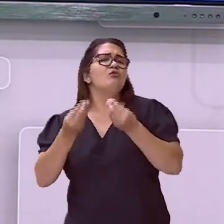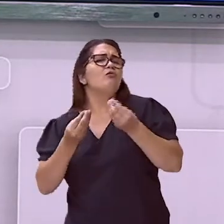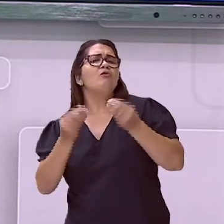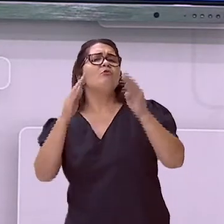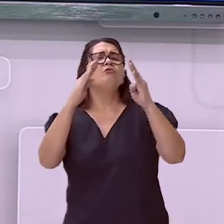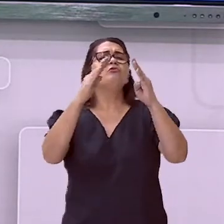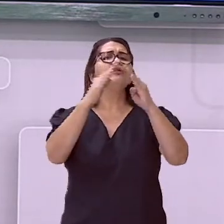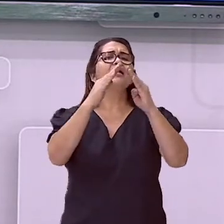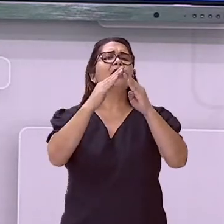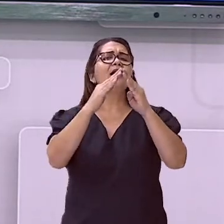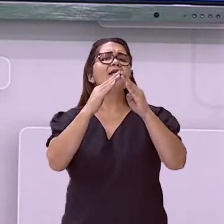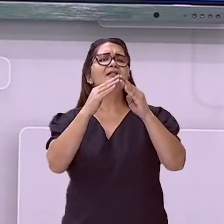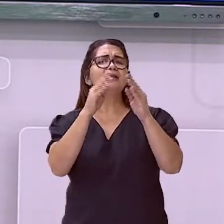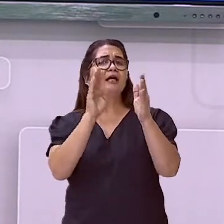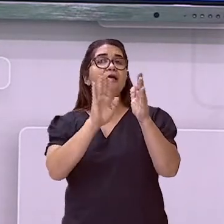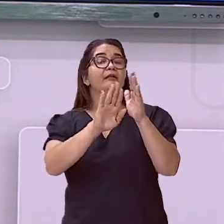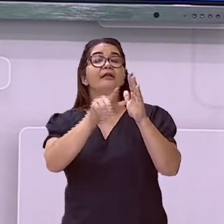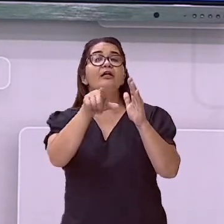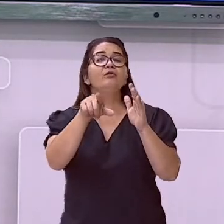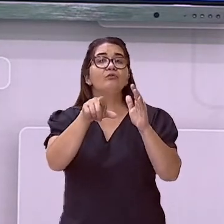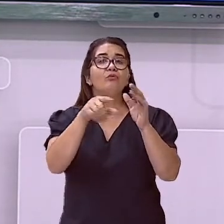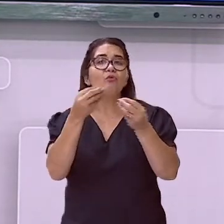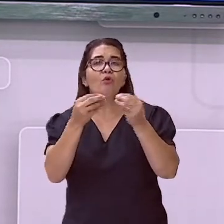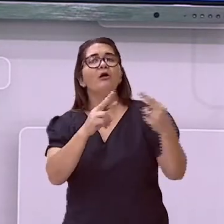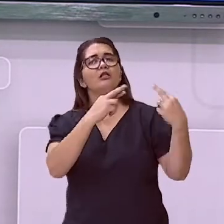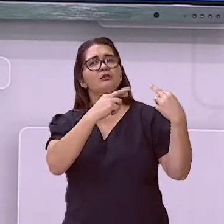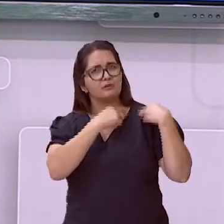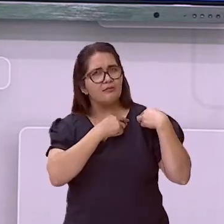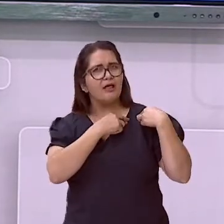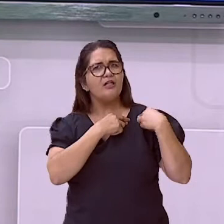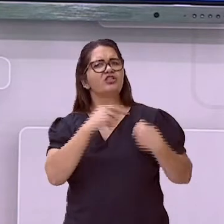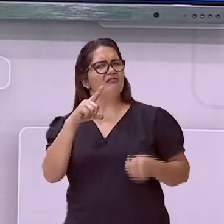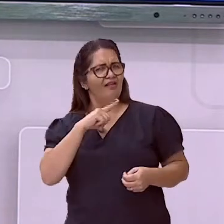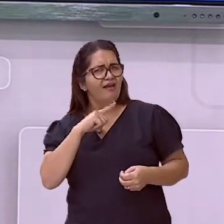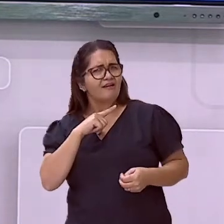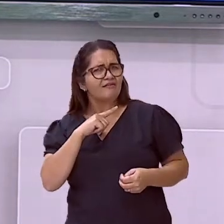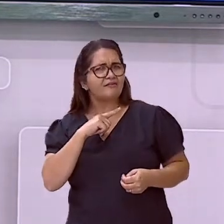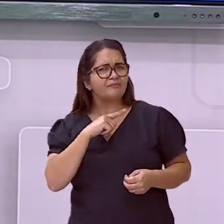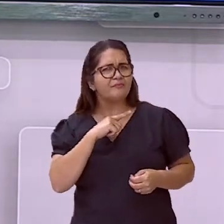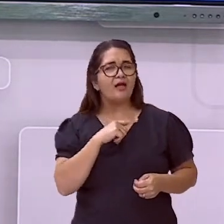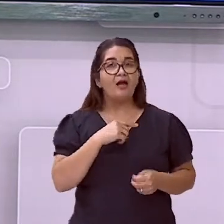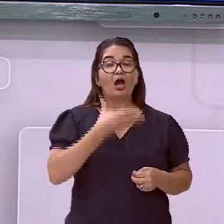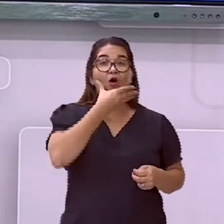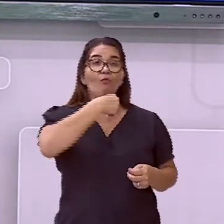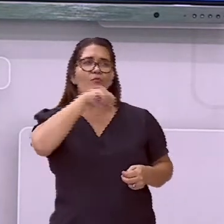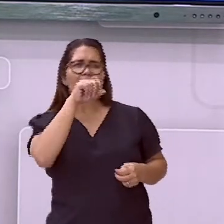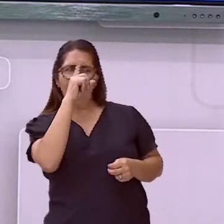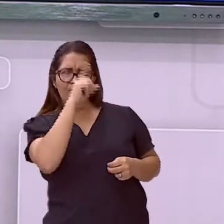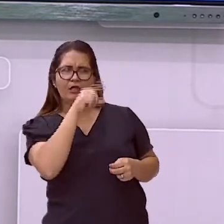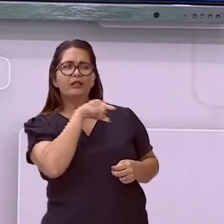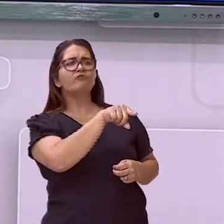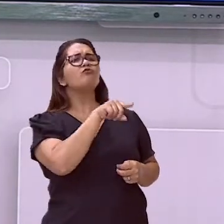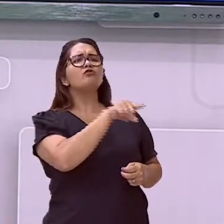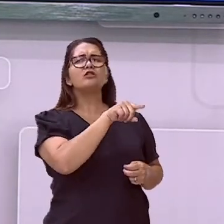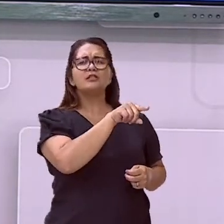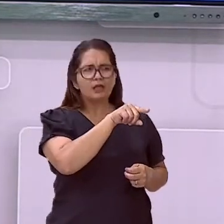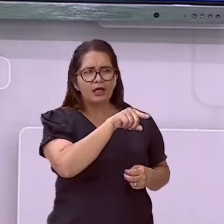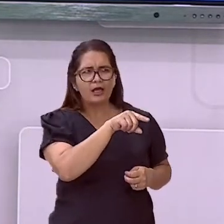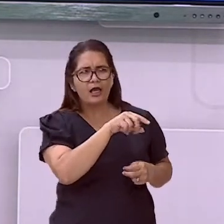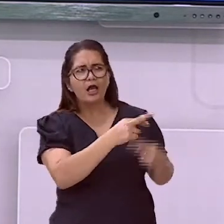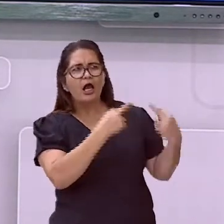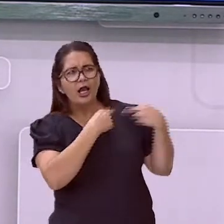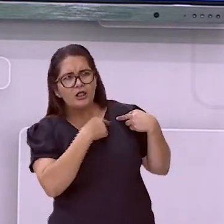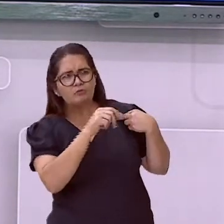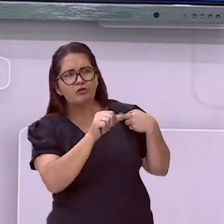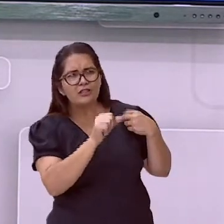casa com isso? A gente sabe que é uma fase onde aparecem muitos conflitos. Porque eu